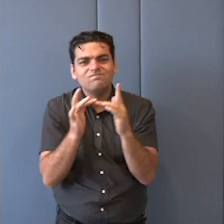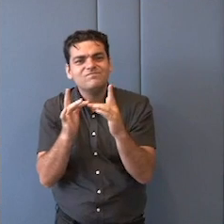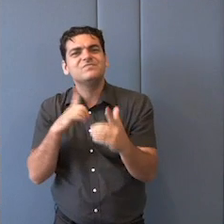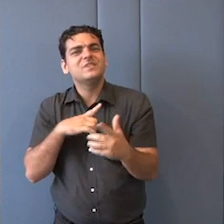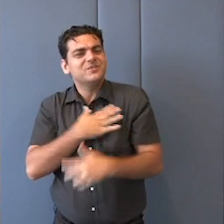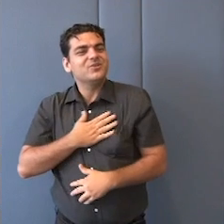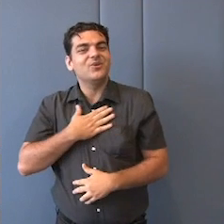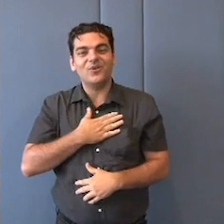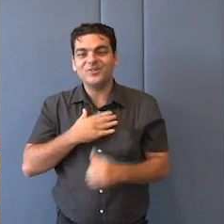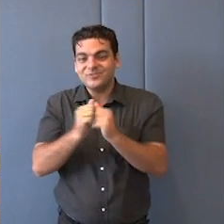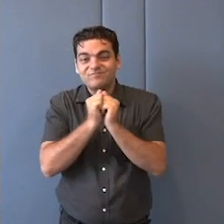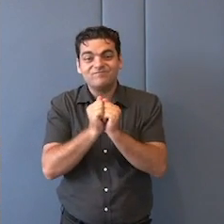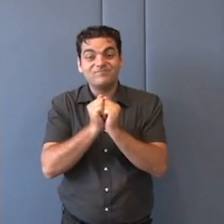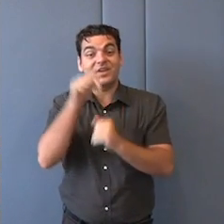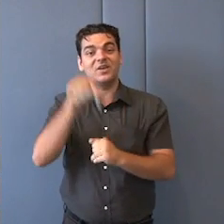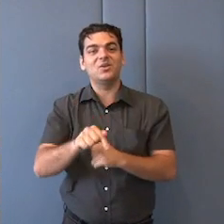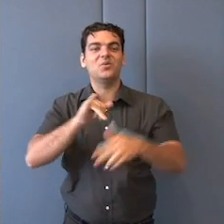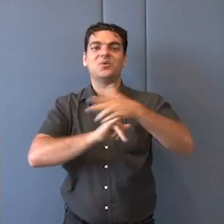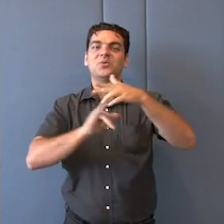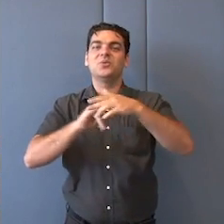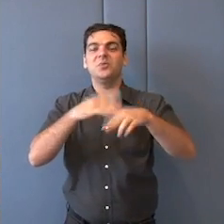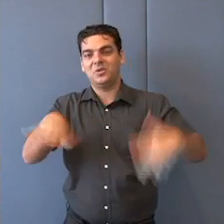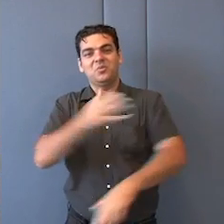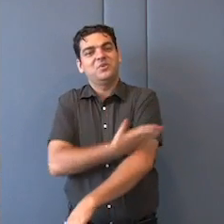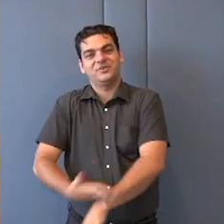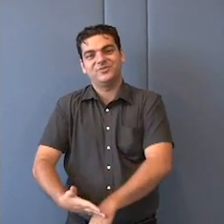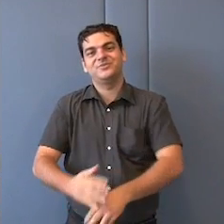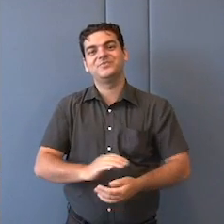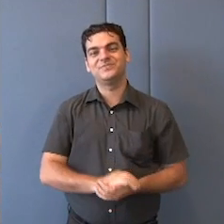o Instituto Rio Branco, com os alunos do Instituto Rio Branco.